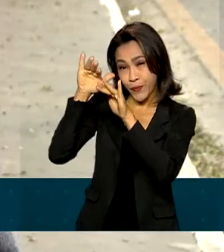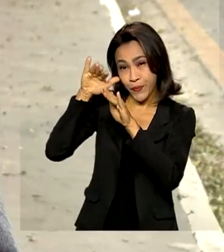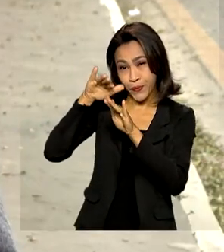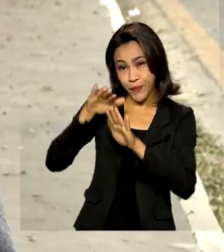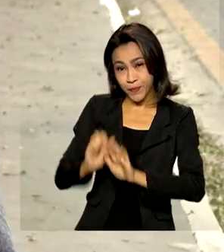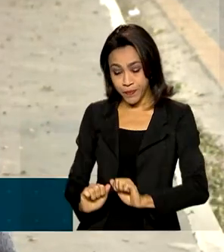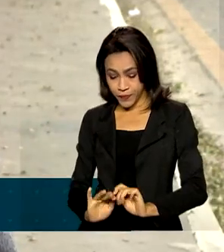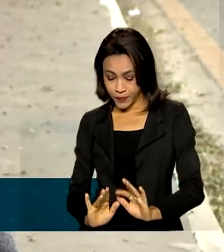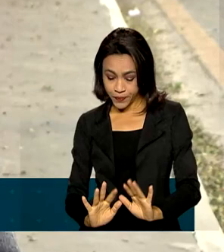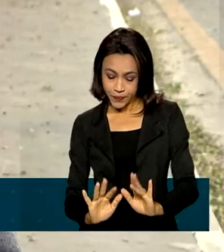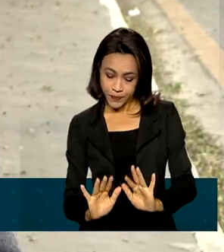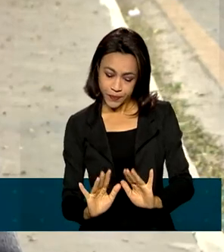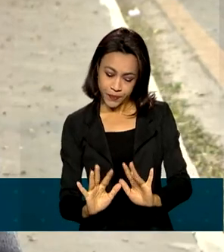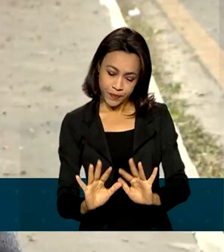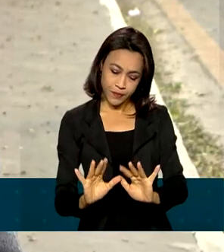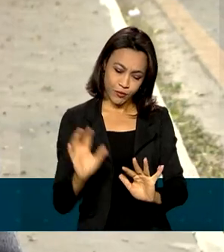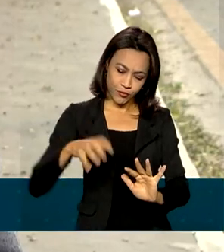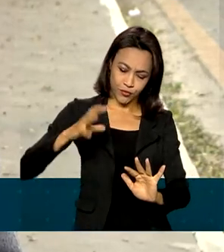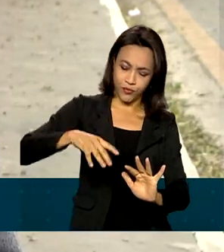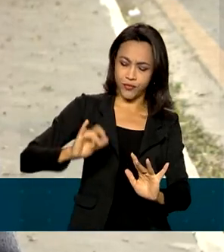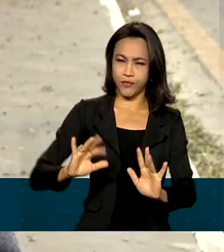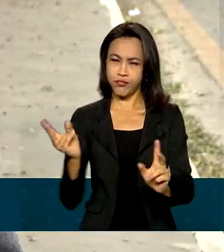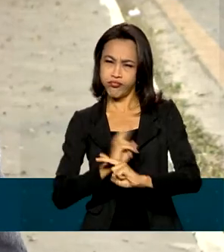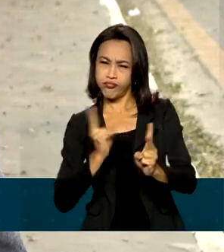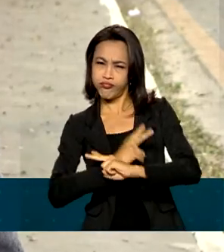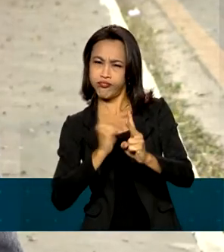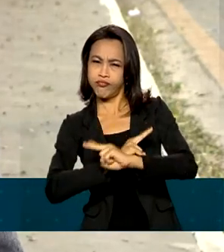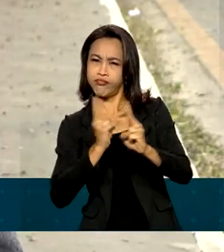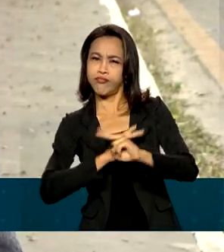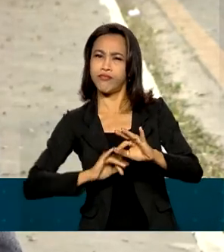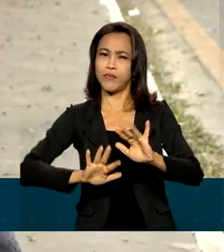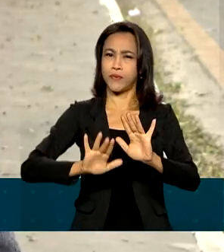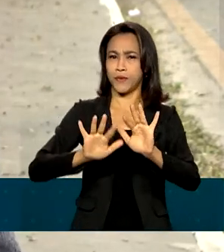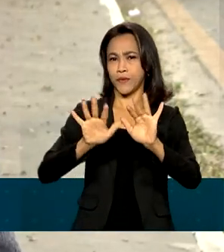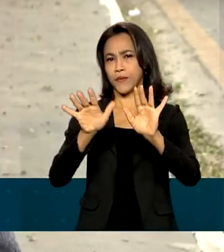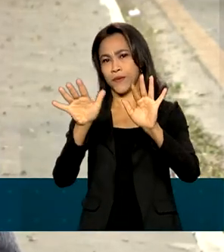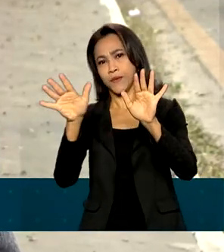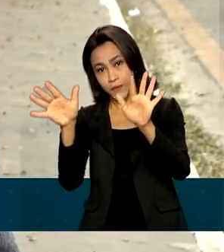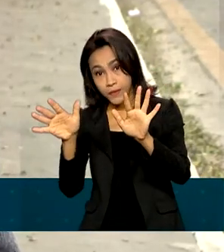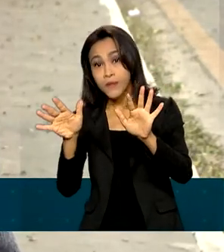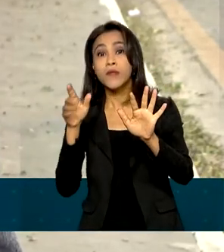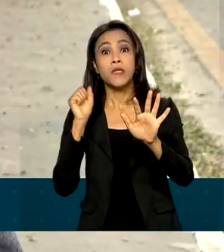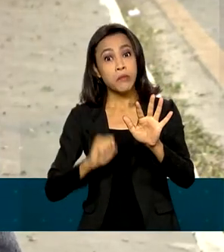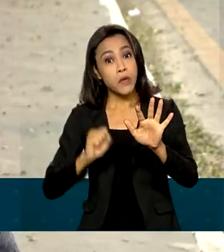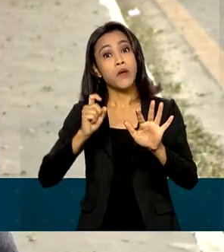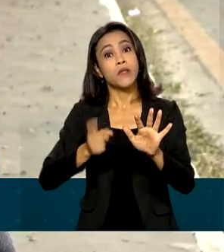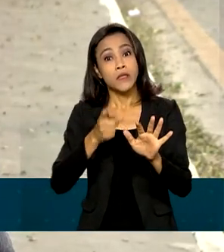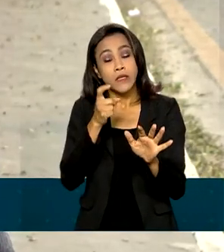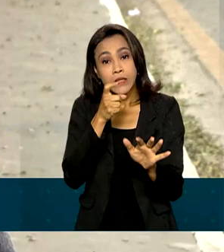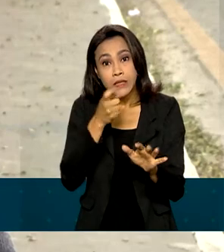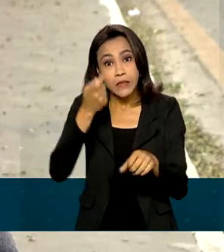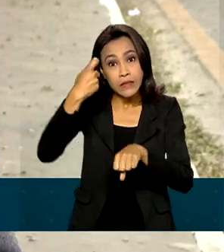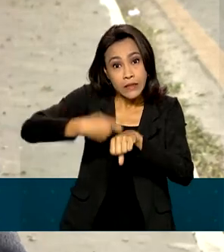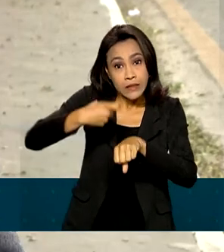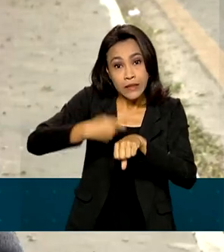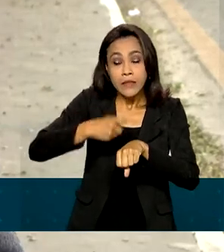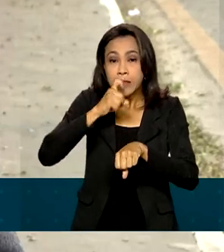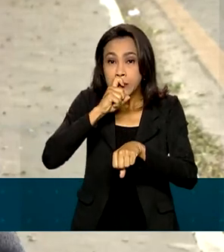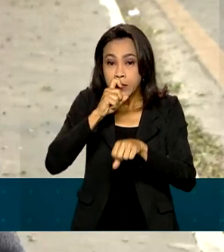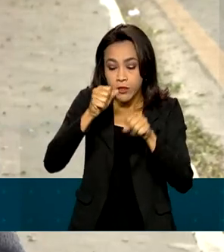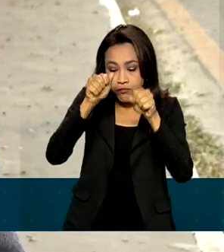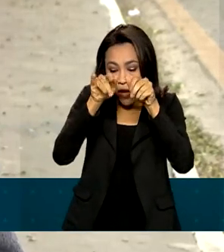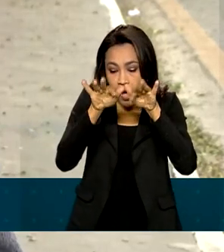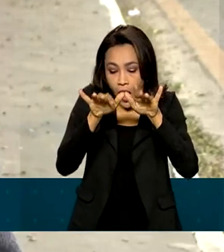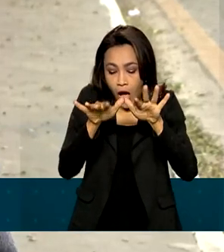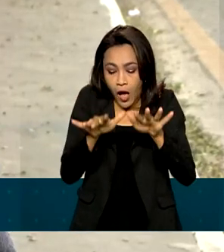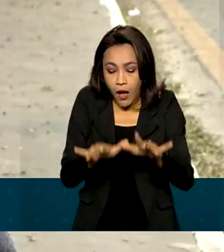pode provocar chuvas intensas, ventos fortes e há até possibilidade de granizo em parte da região sul, oeste do